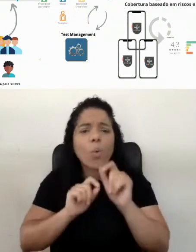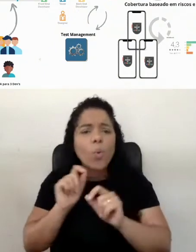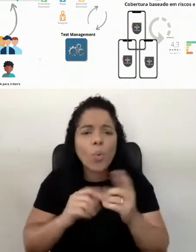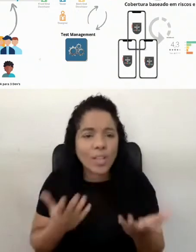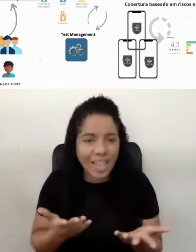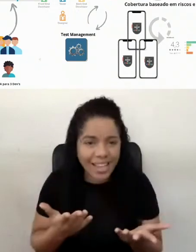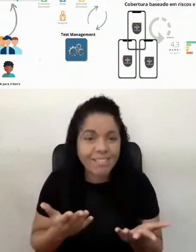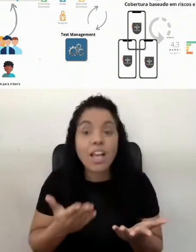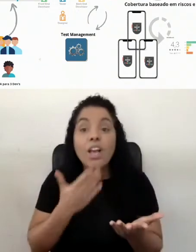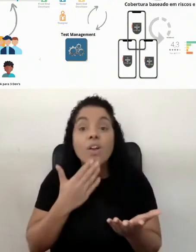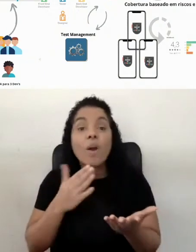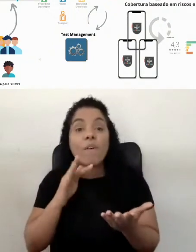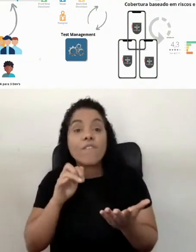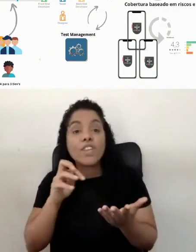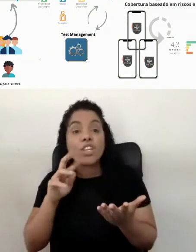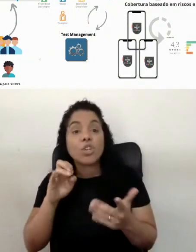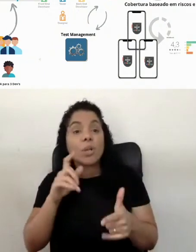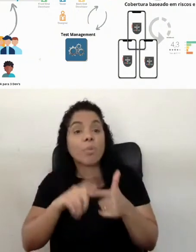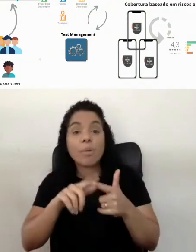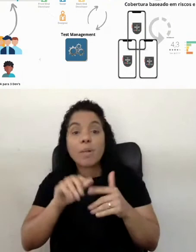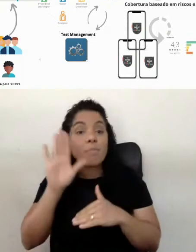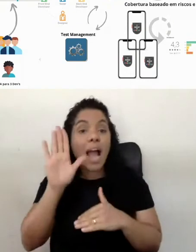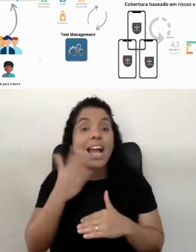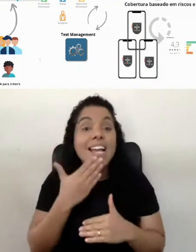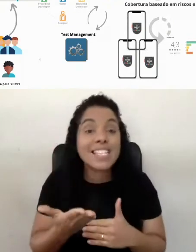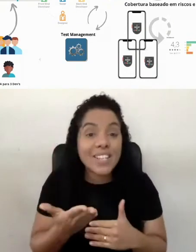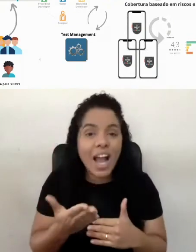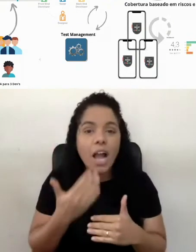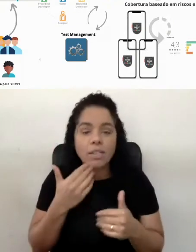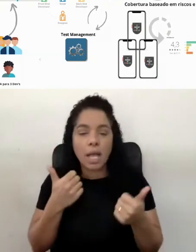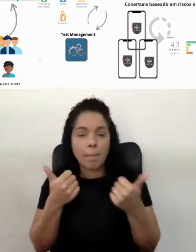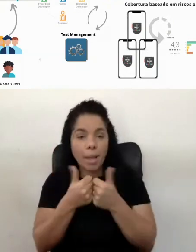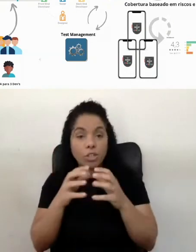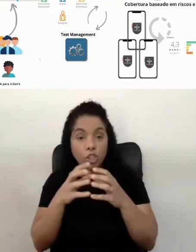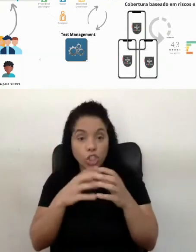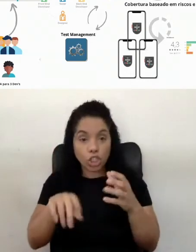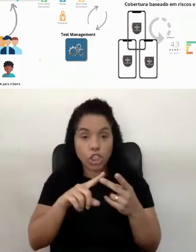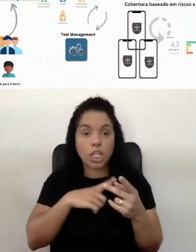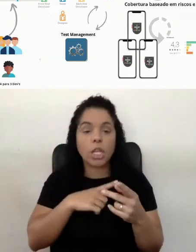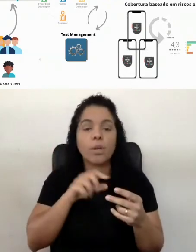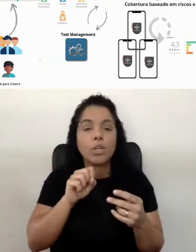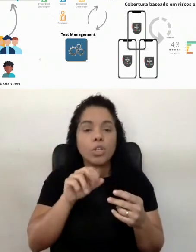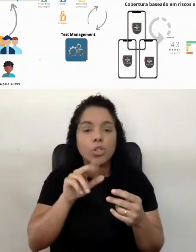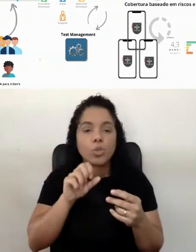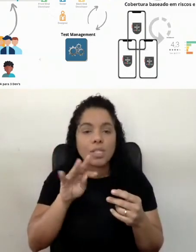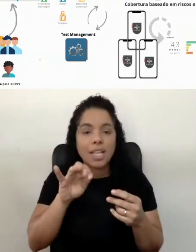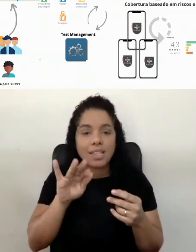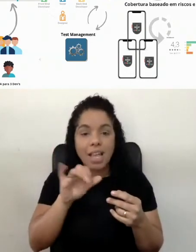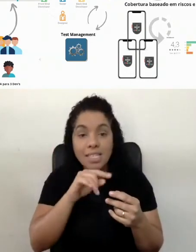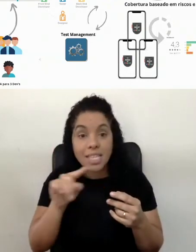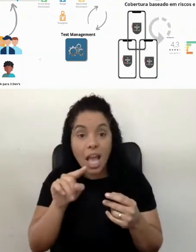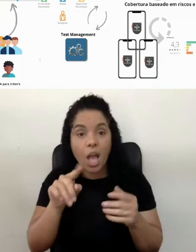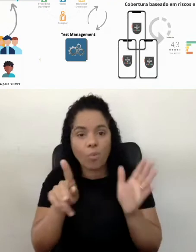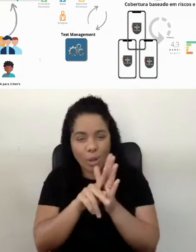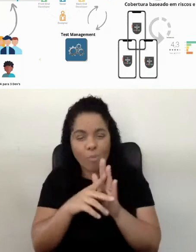que é a feature que está dando mais problema, enfim, tá muito próximo do time de sustentação da minha empresa, pra que eu possa, de fato,